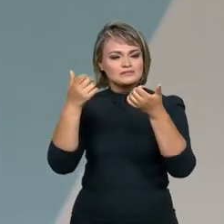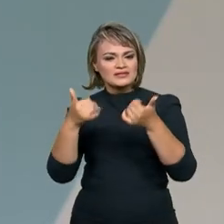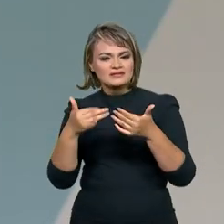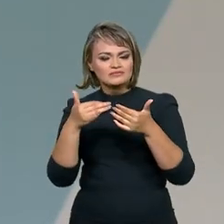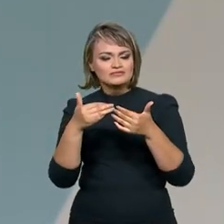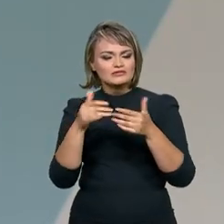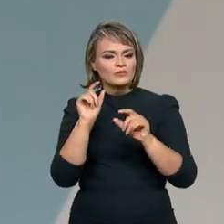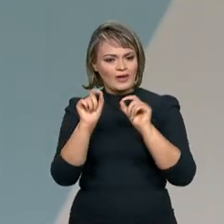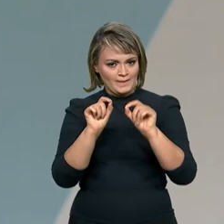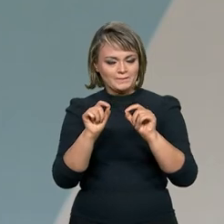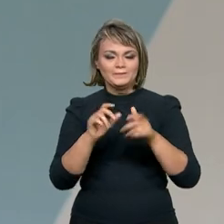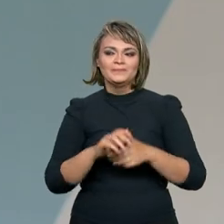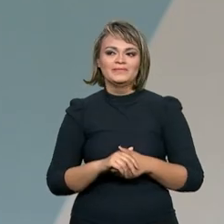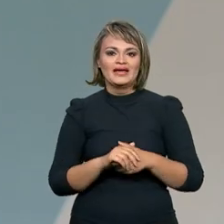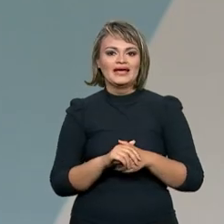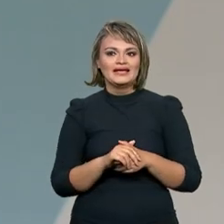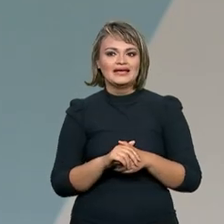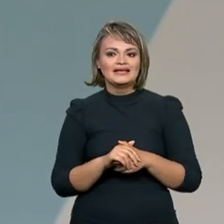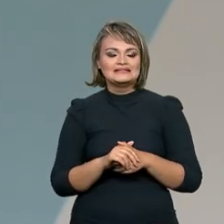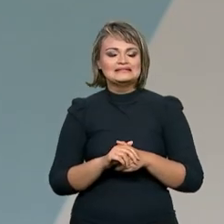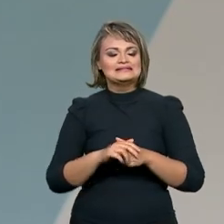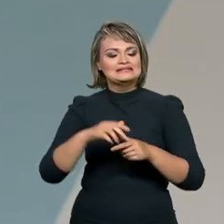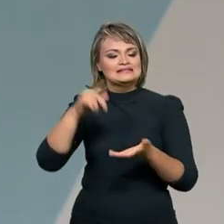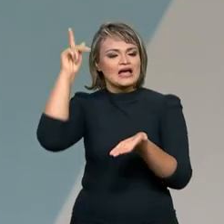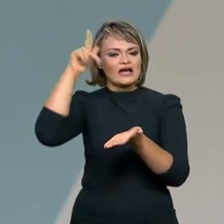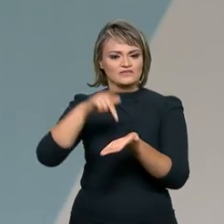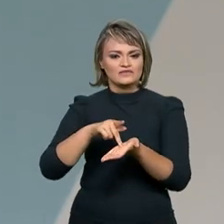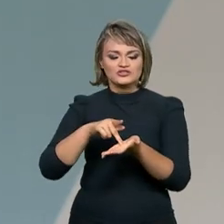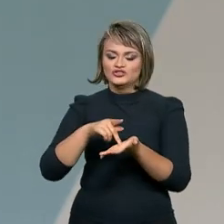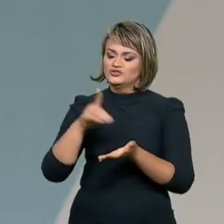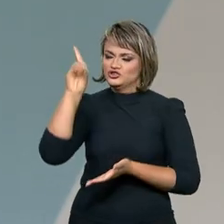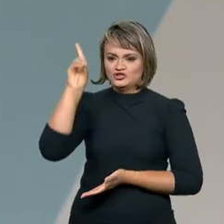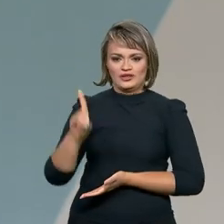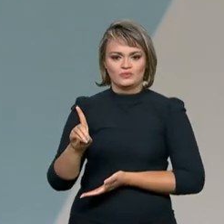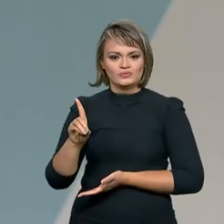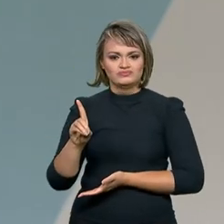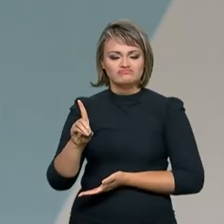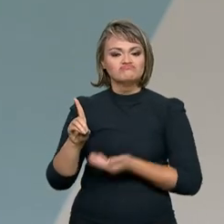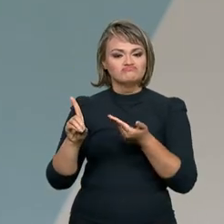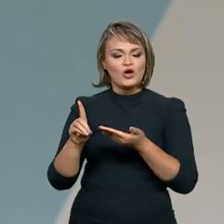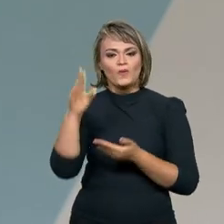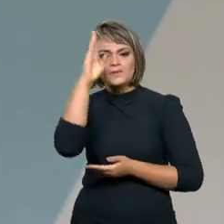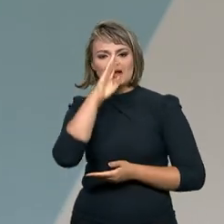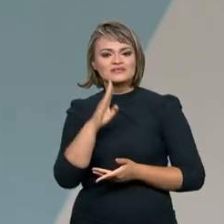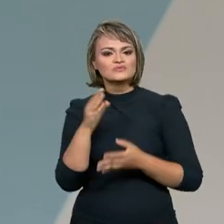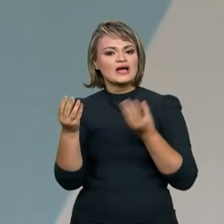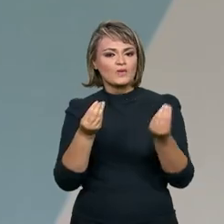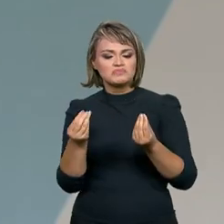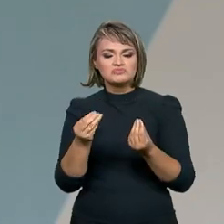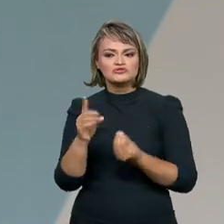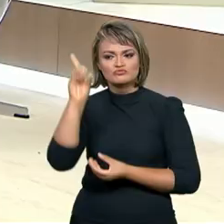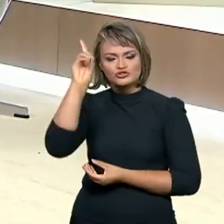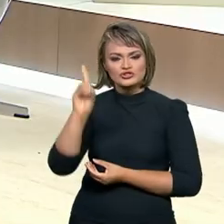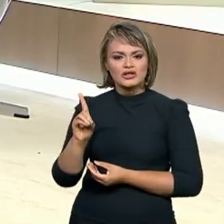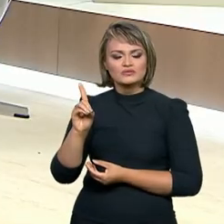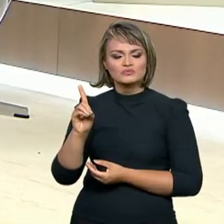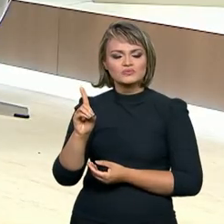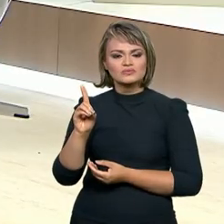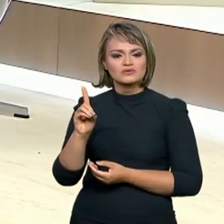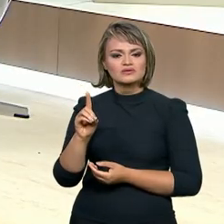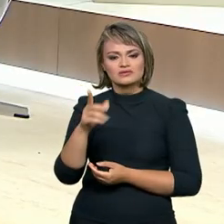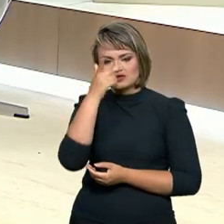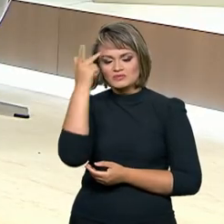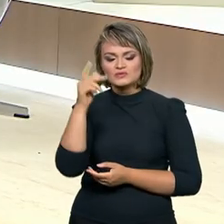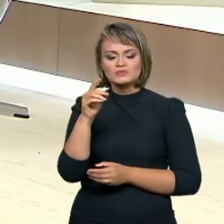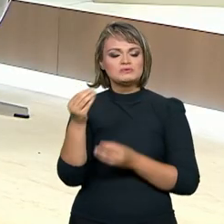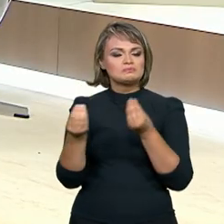a abertura dele, para falar um pouquinho da efetivação de direitos. Como é que o Brasil está nessa área de efetivação de